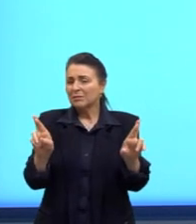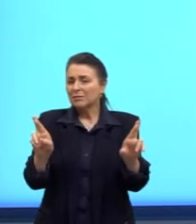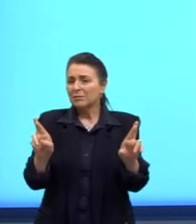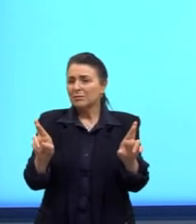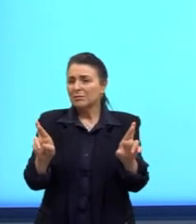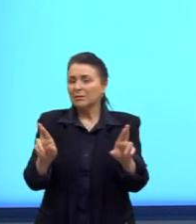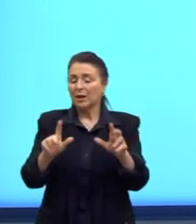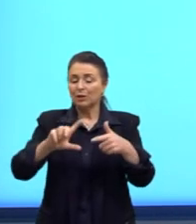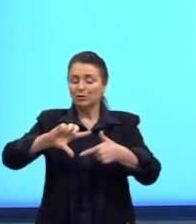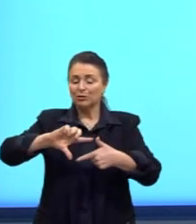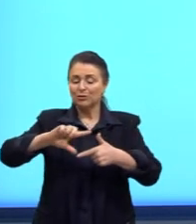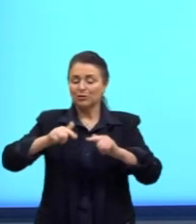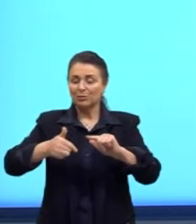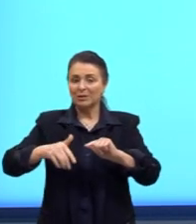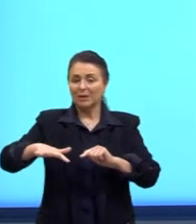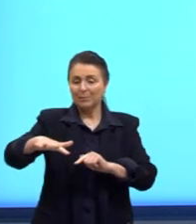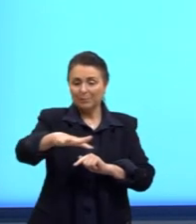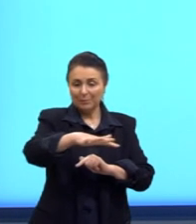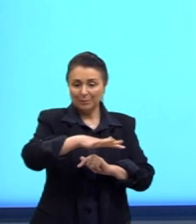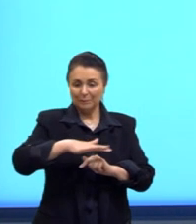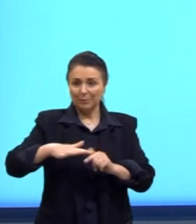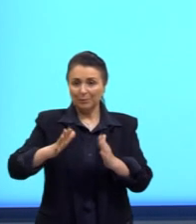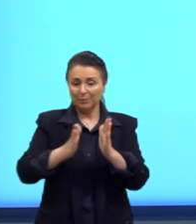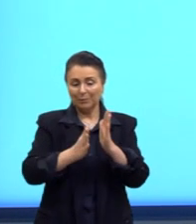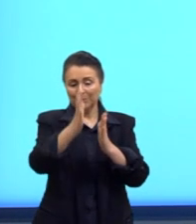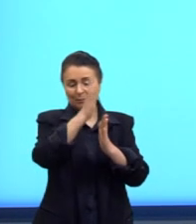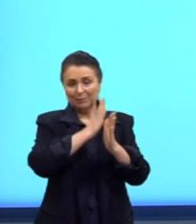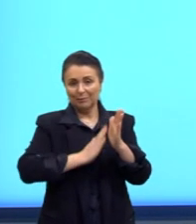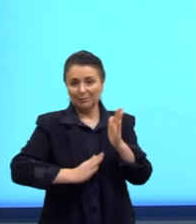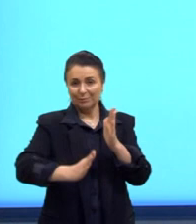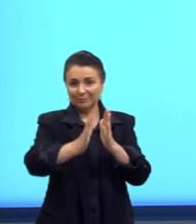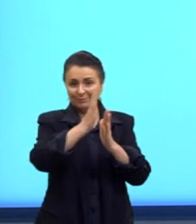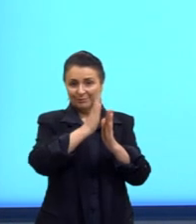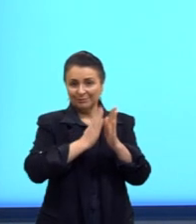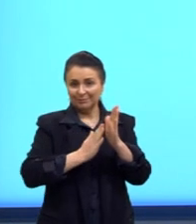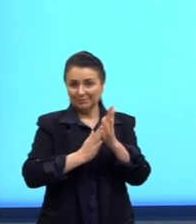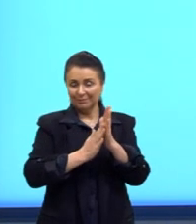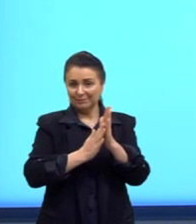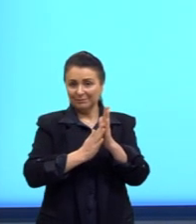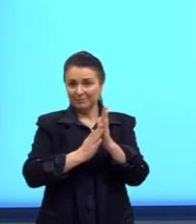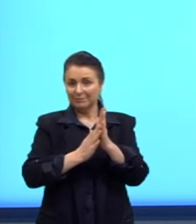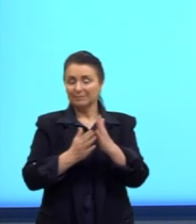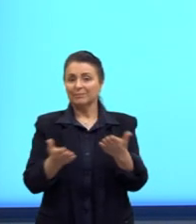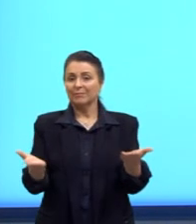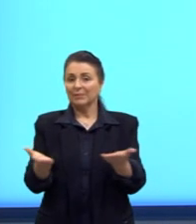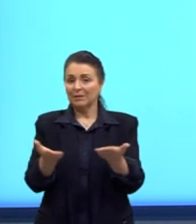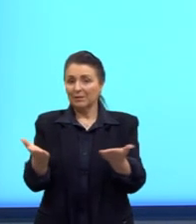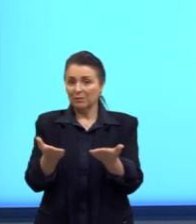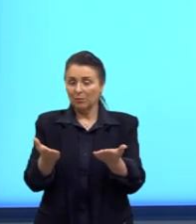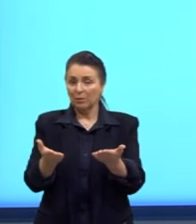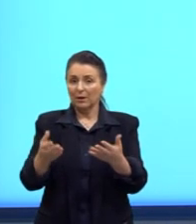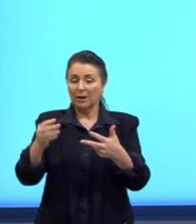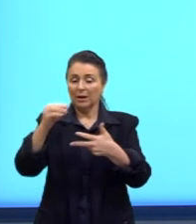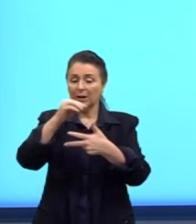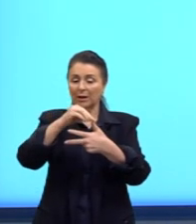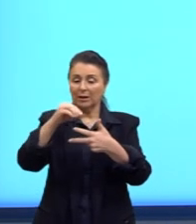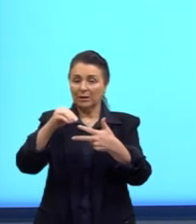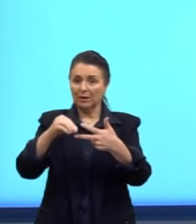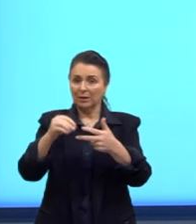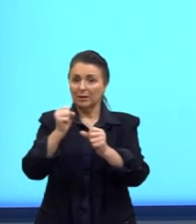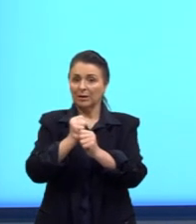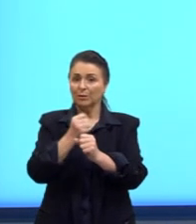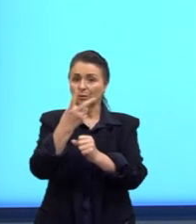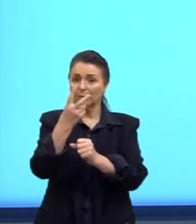geometria plana. Por fim, nós temos essa questão do Enem de 2021,